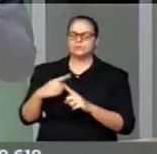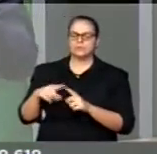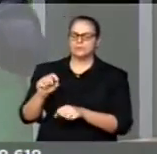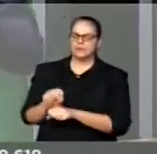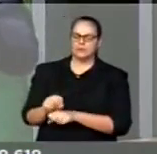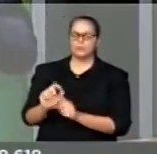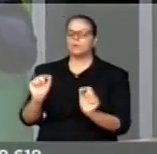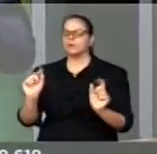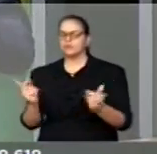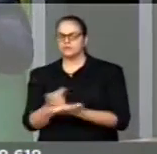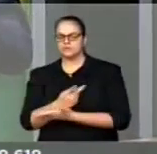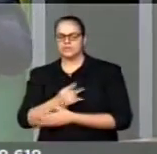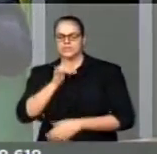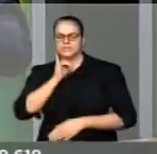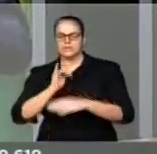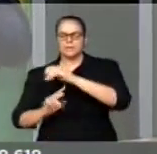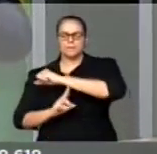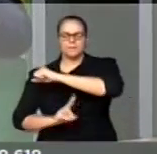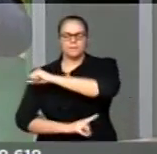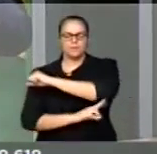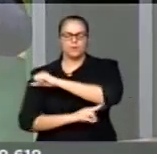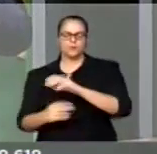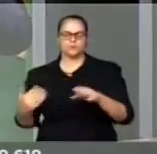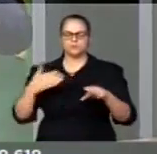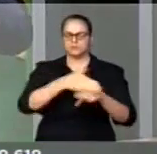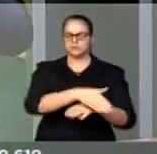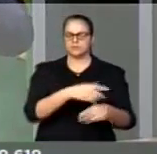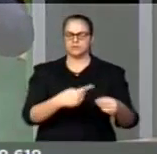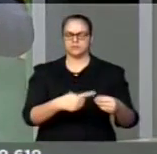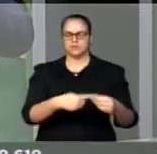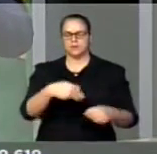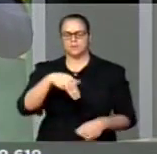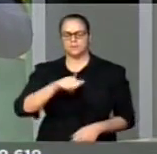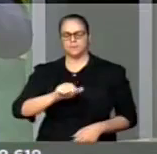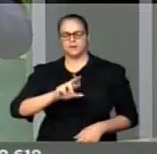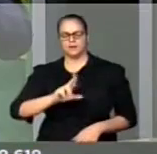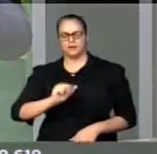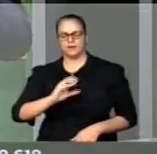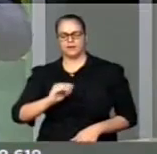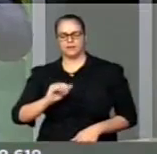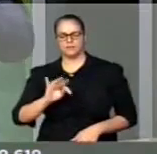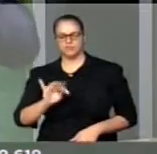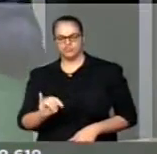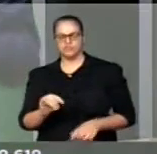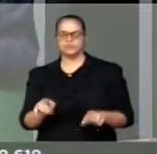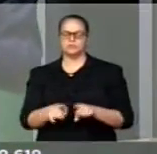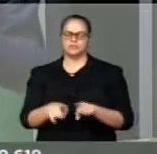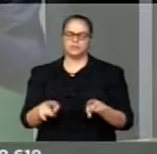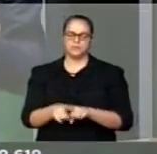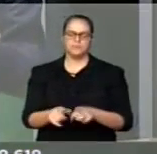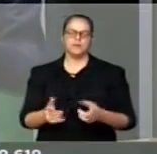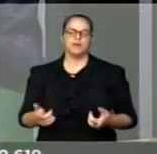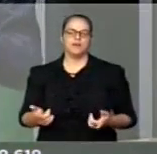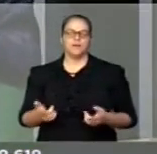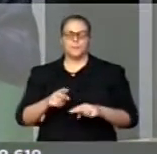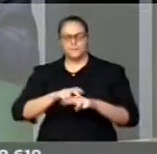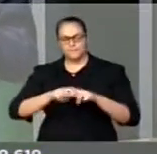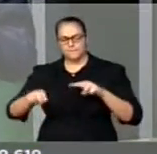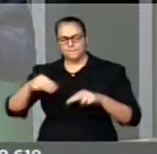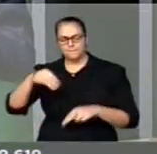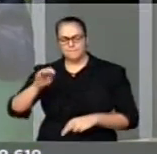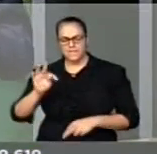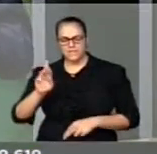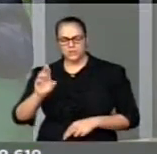ponte lá que dá acesso à cidade do Aracati, questão das estações em relação ao metrô.